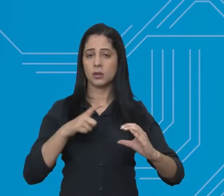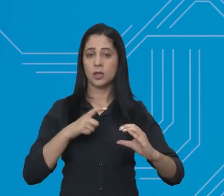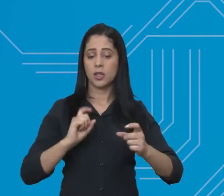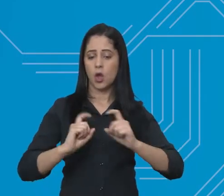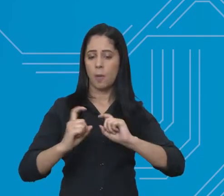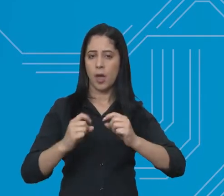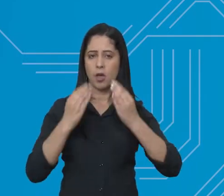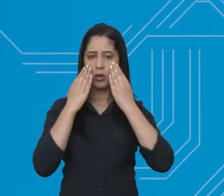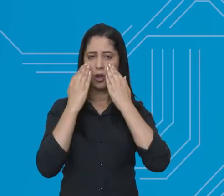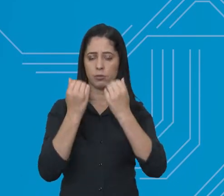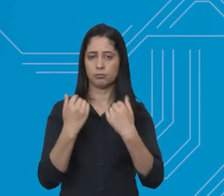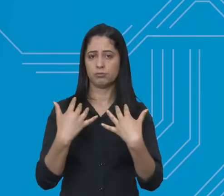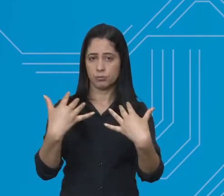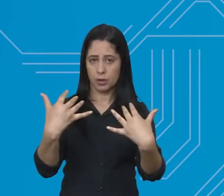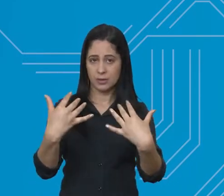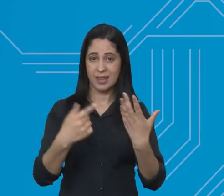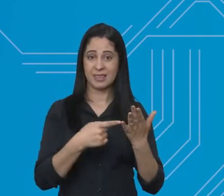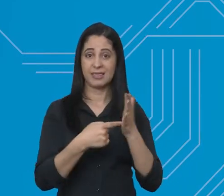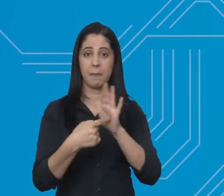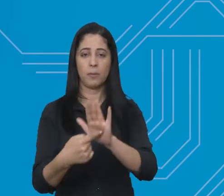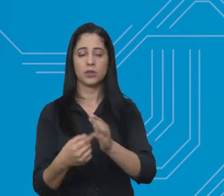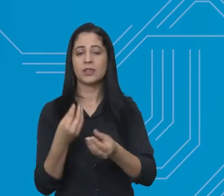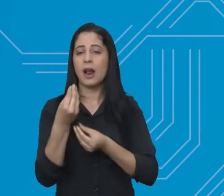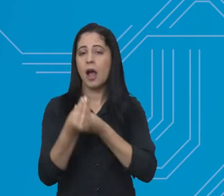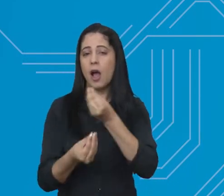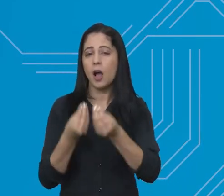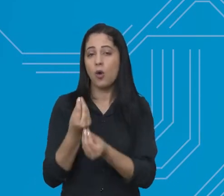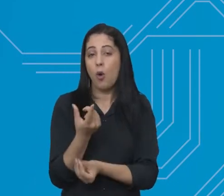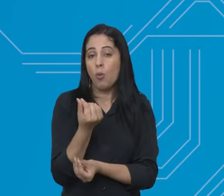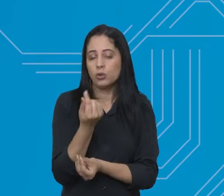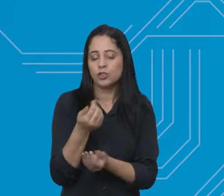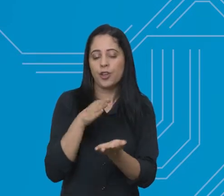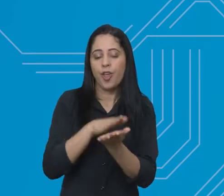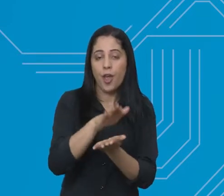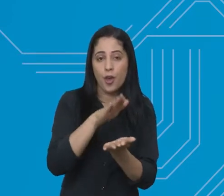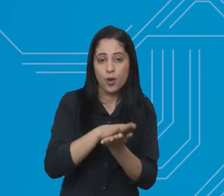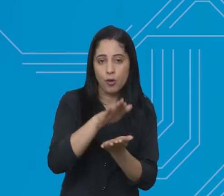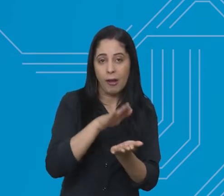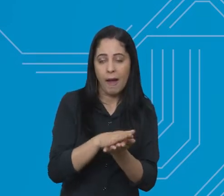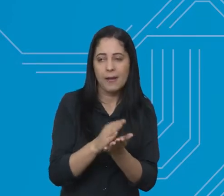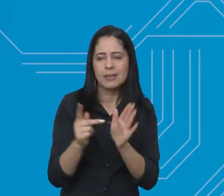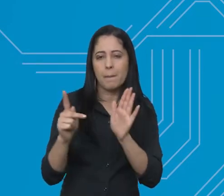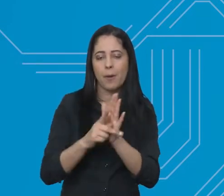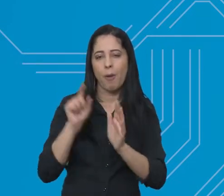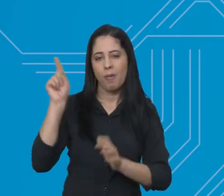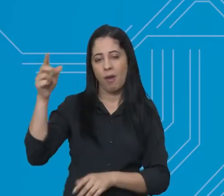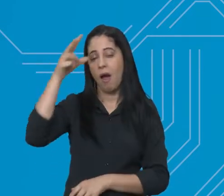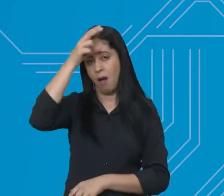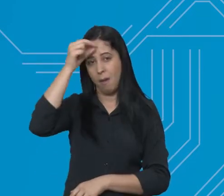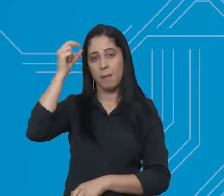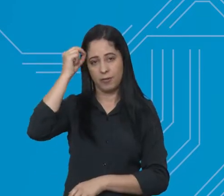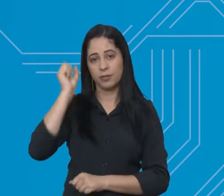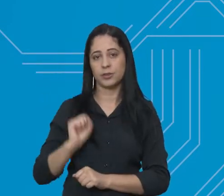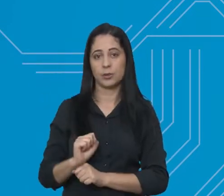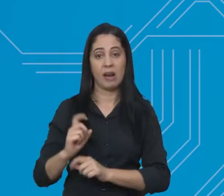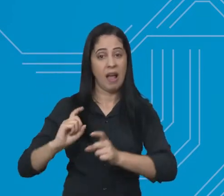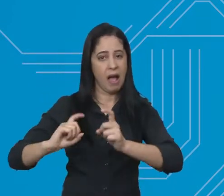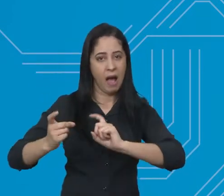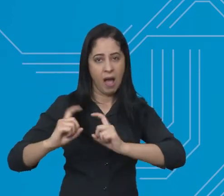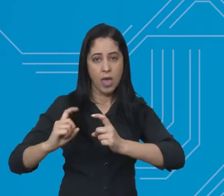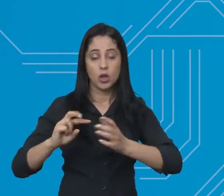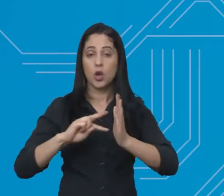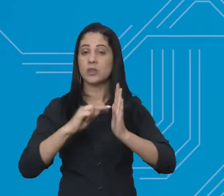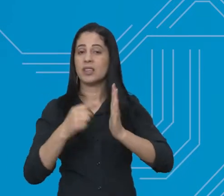a apresentação do balanço das metas fiscais do município referente ao segundo quadrimestre deste ano. O encontro,